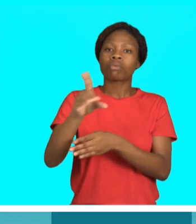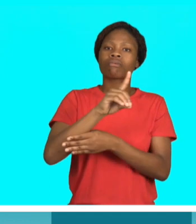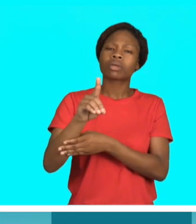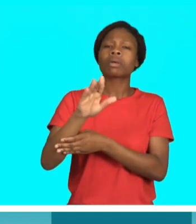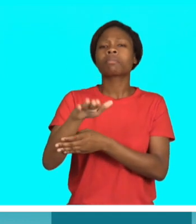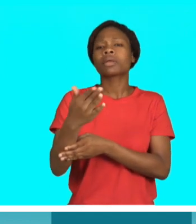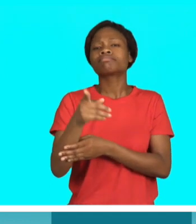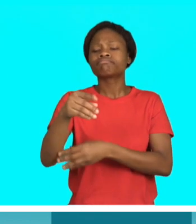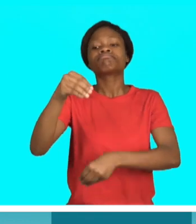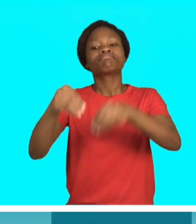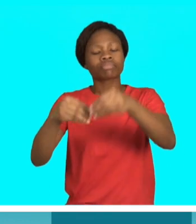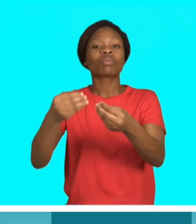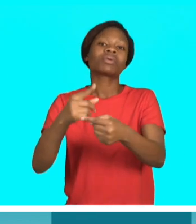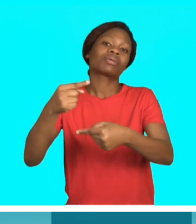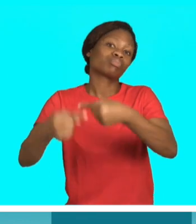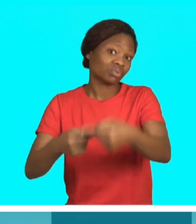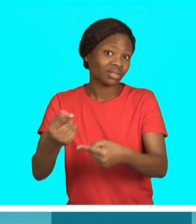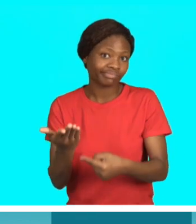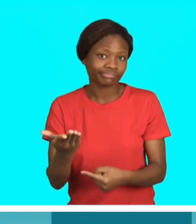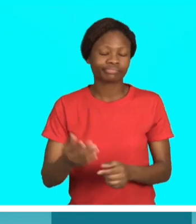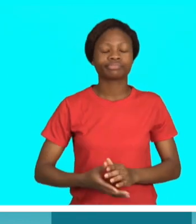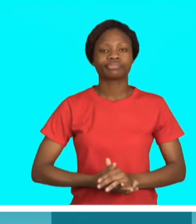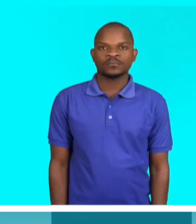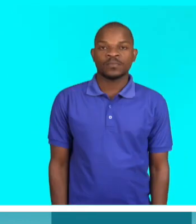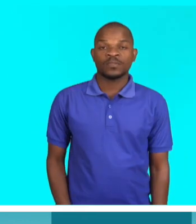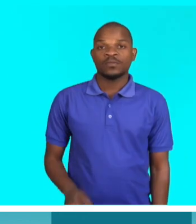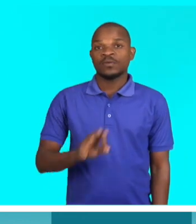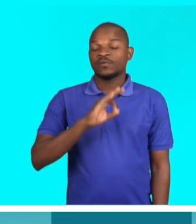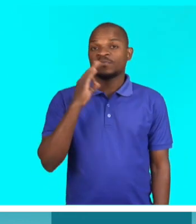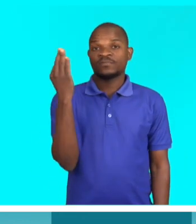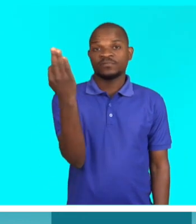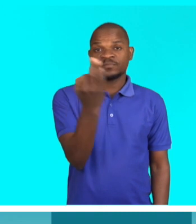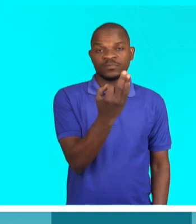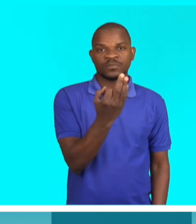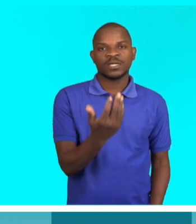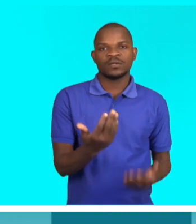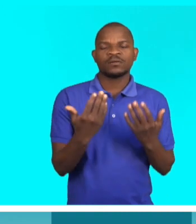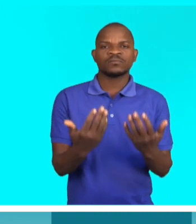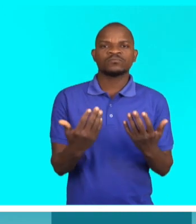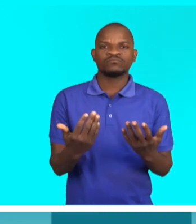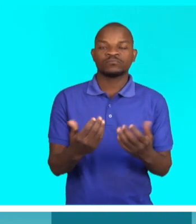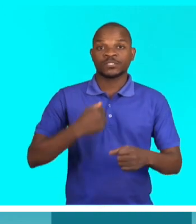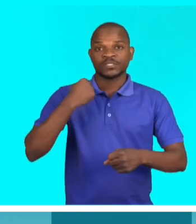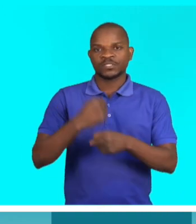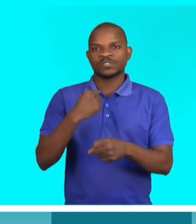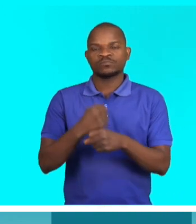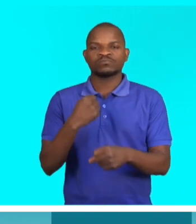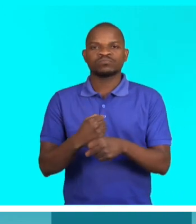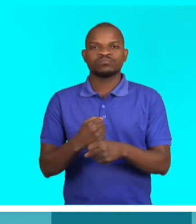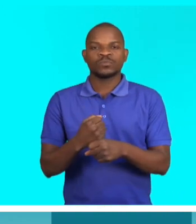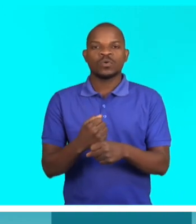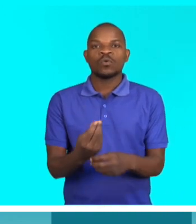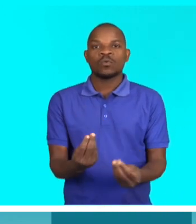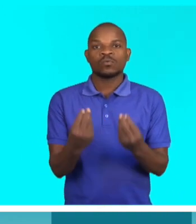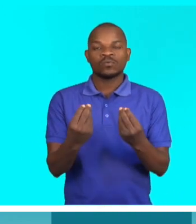para garantir um maior acesso desta camada social ao processo eleitoral. O FAMOD neste momento está a trabalhar